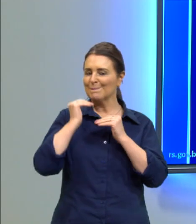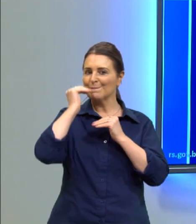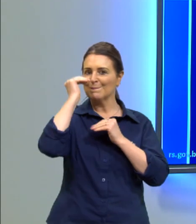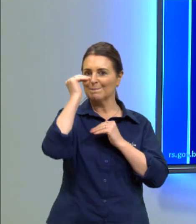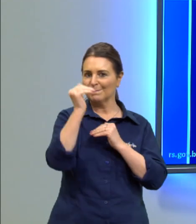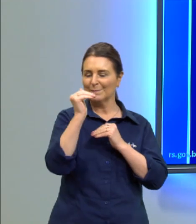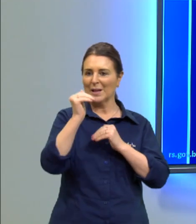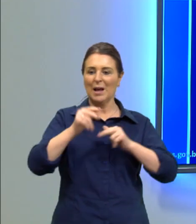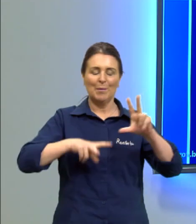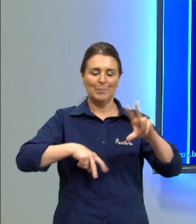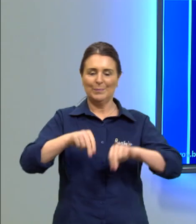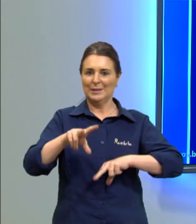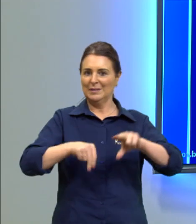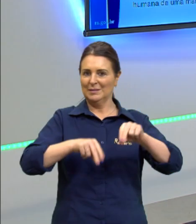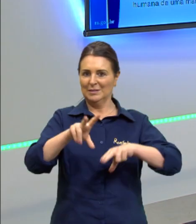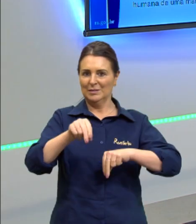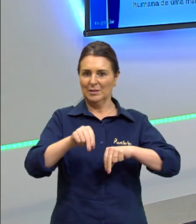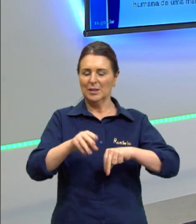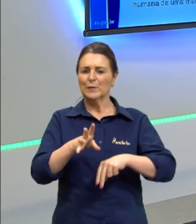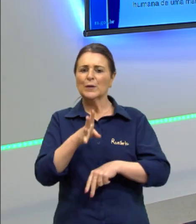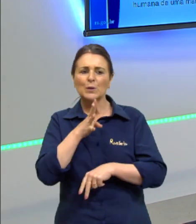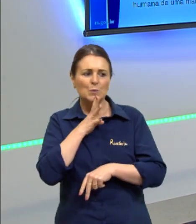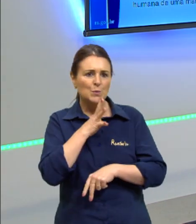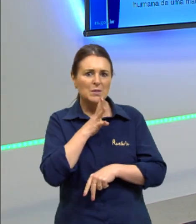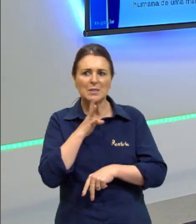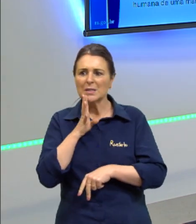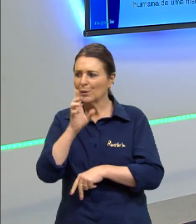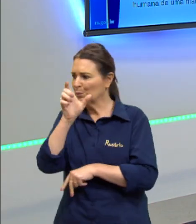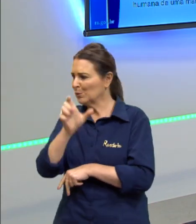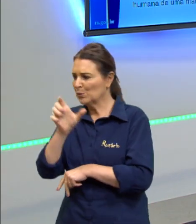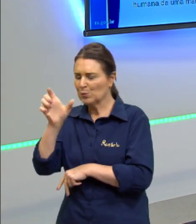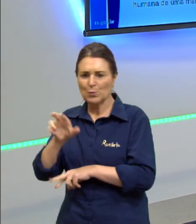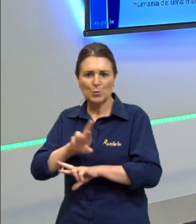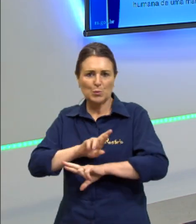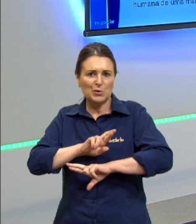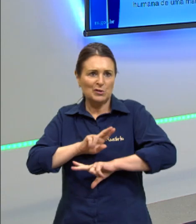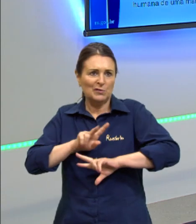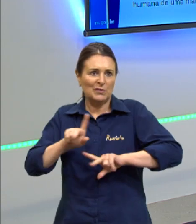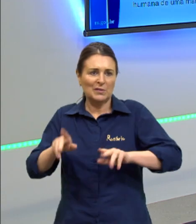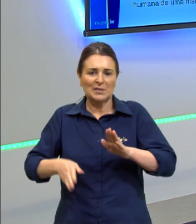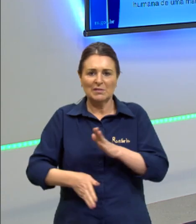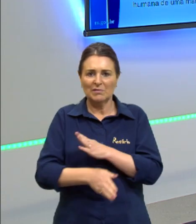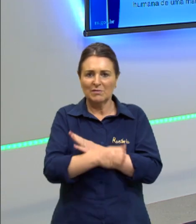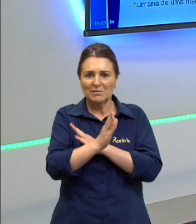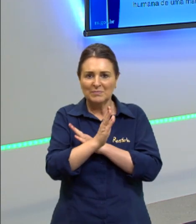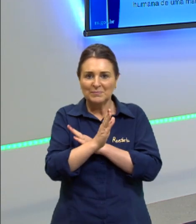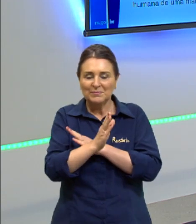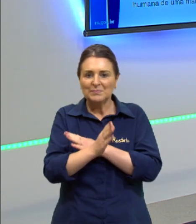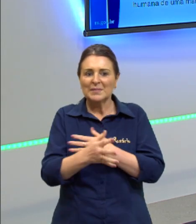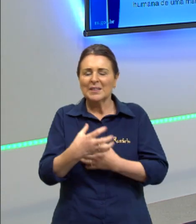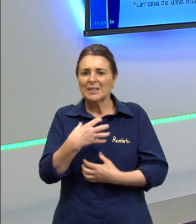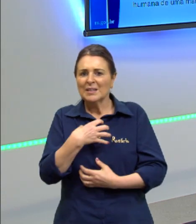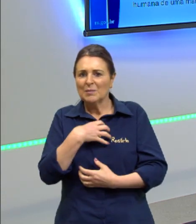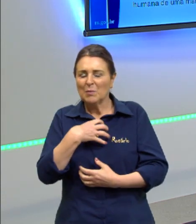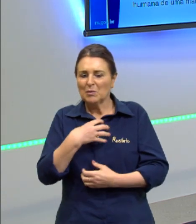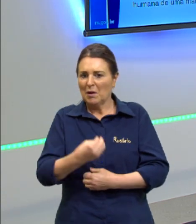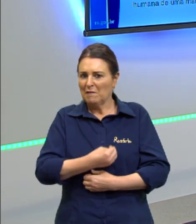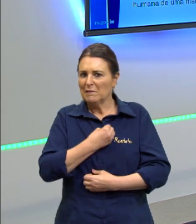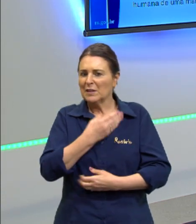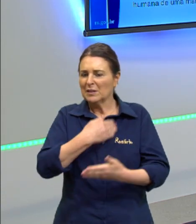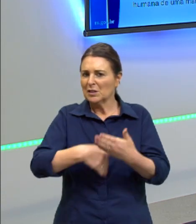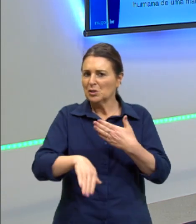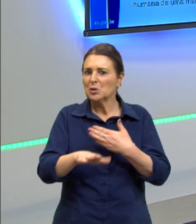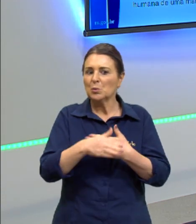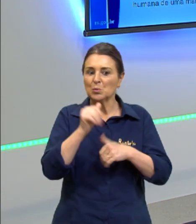materialidade então ele vai conhecendo várias pessoas na sua jornada de modo que a vida de todos é